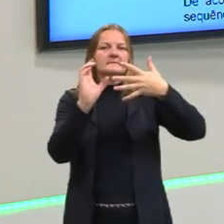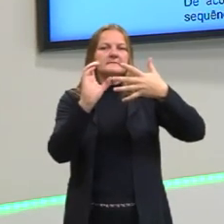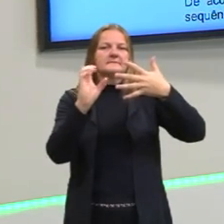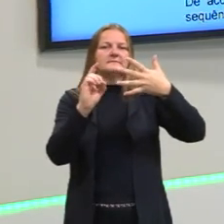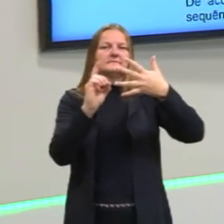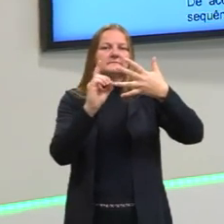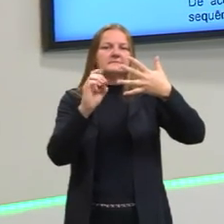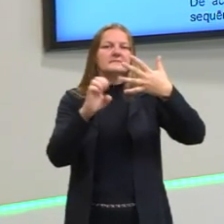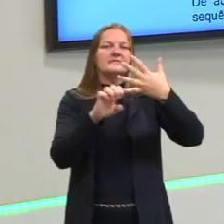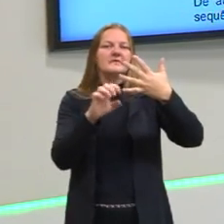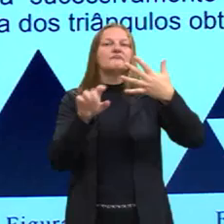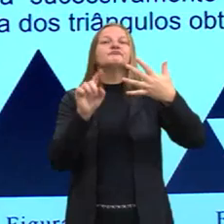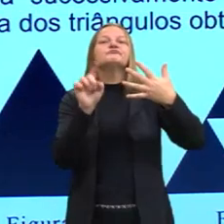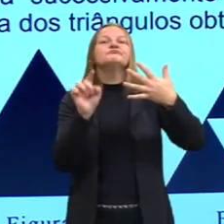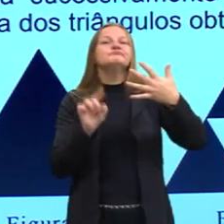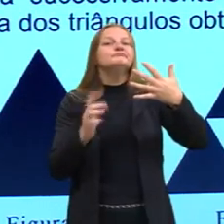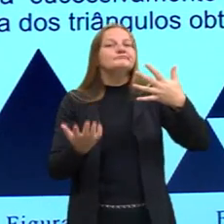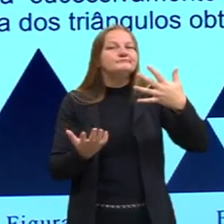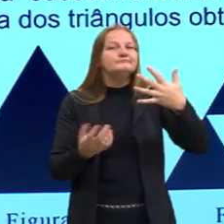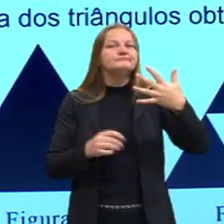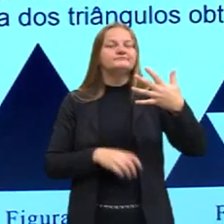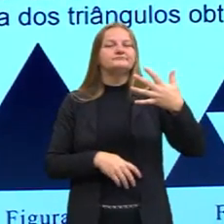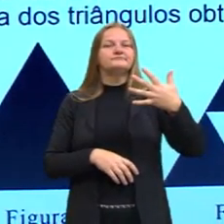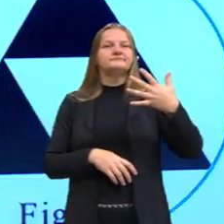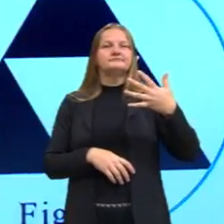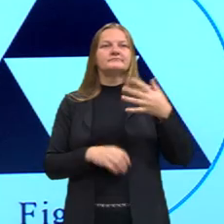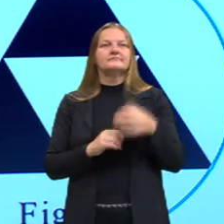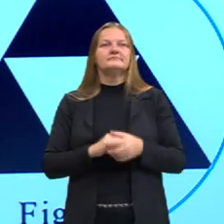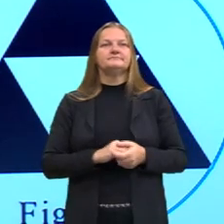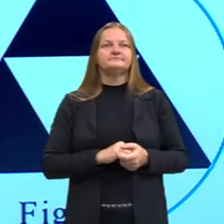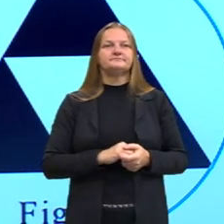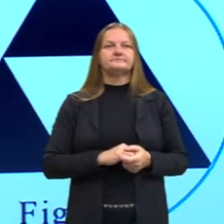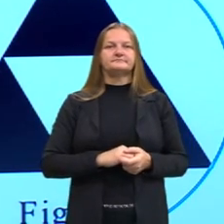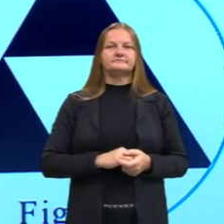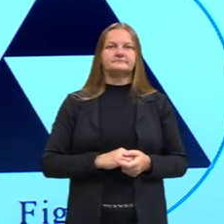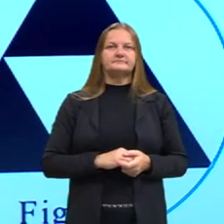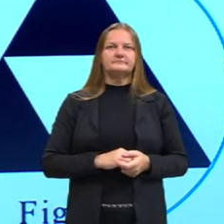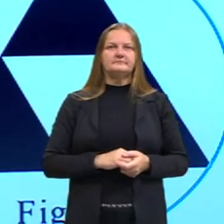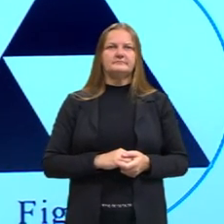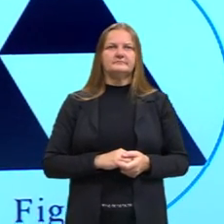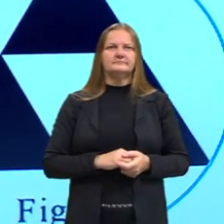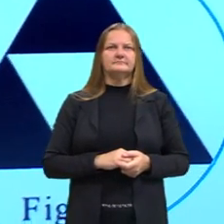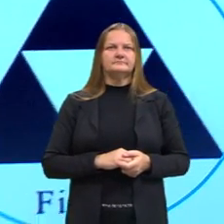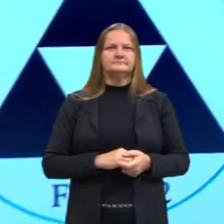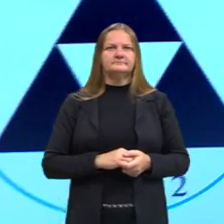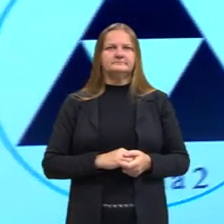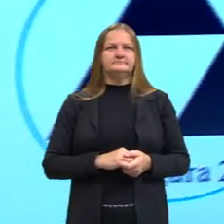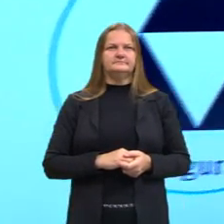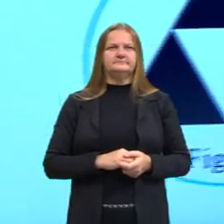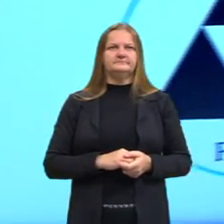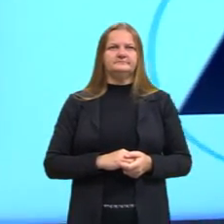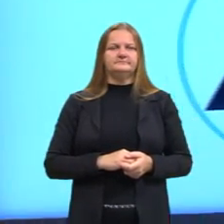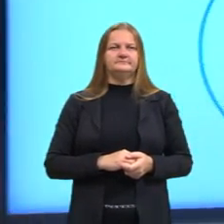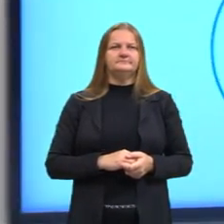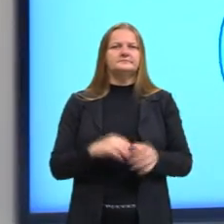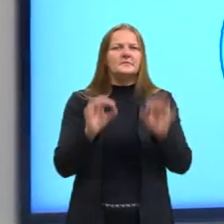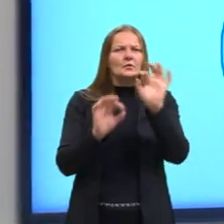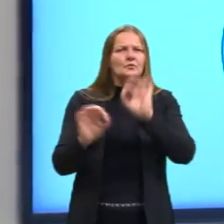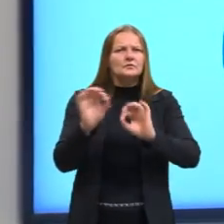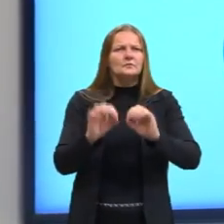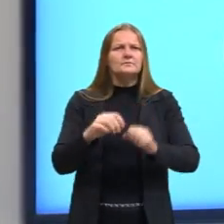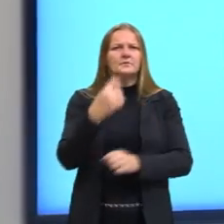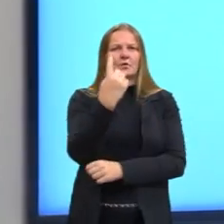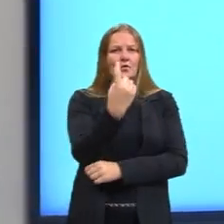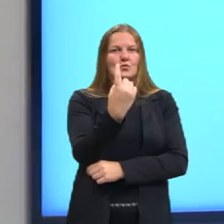contempla essa construção lógica? Bem, retomando, então. Vamos lá, figura um,